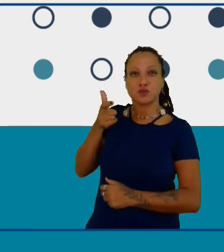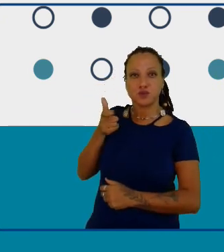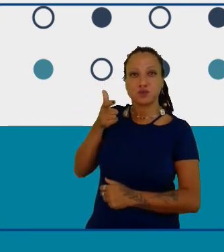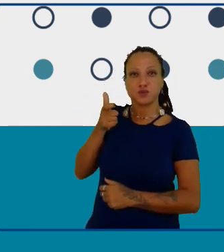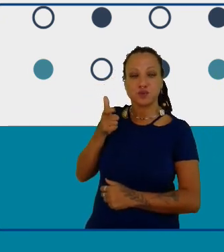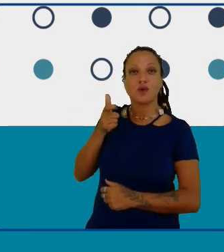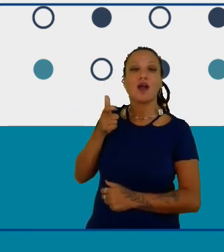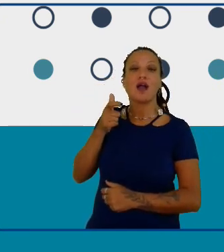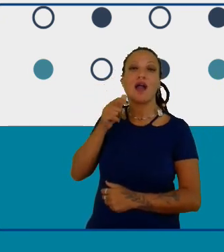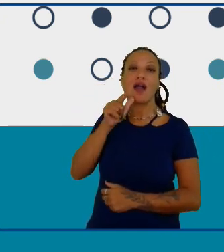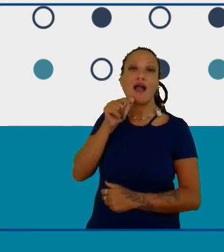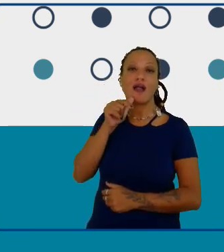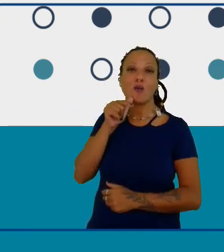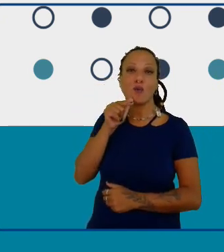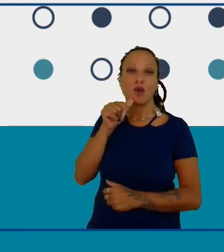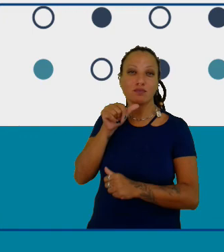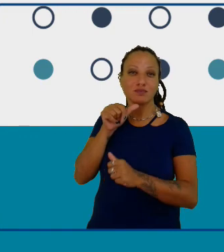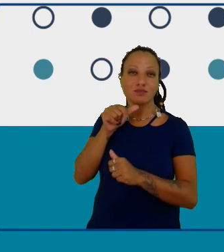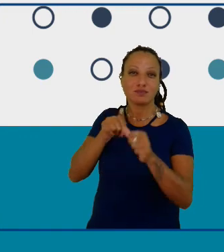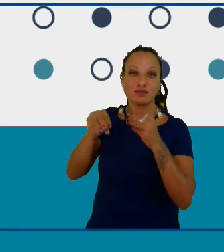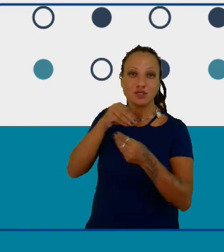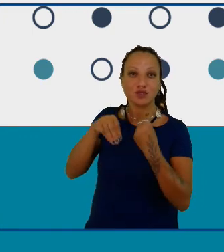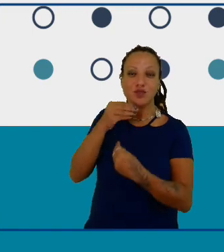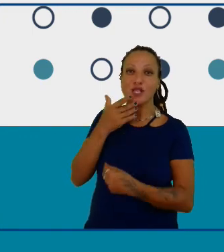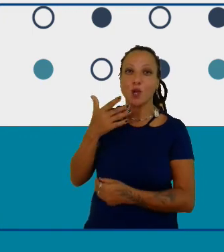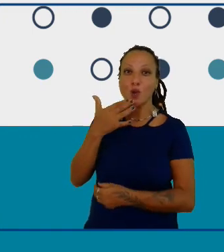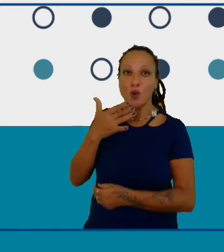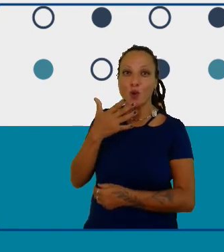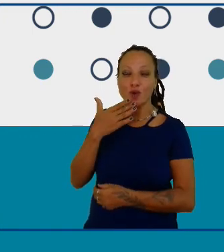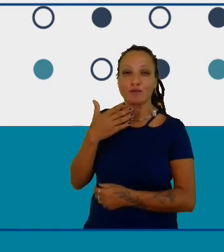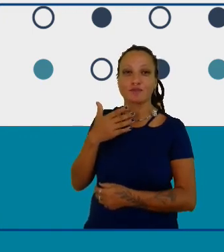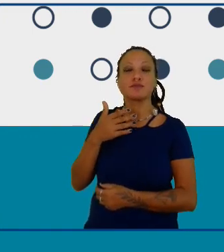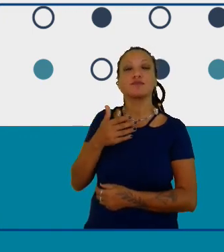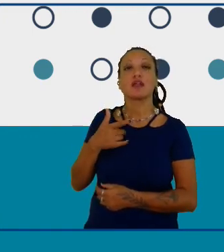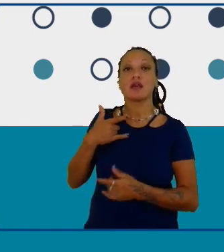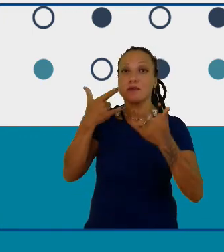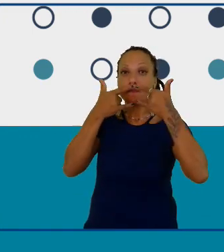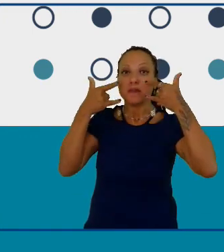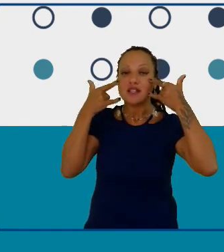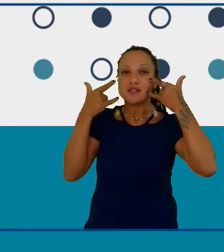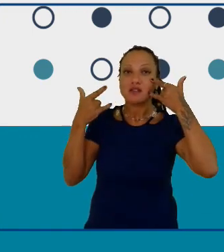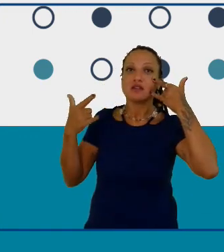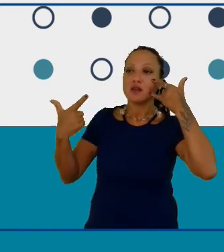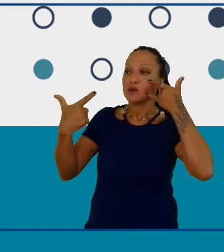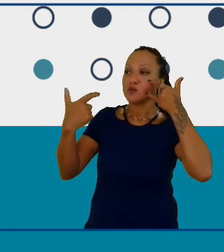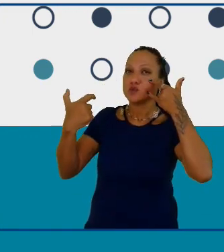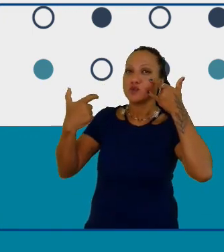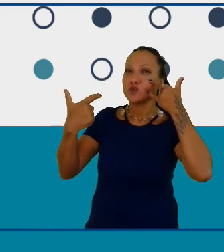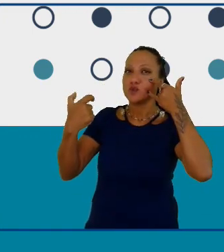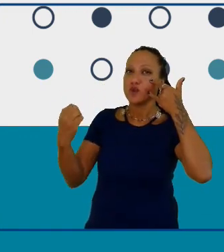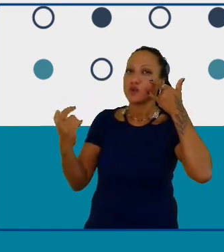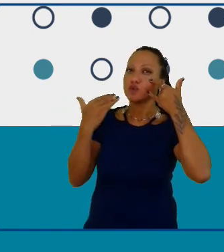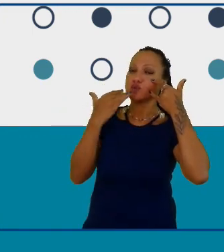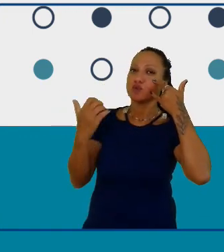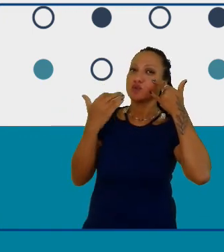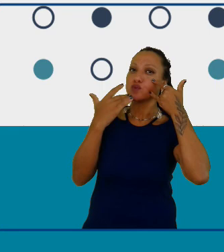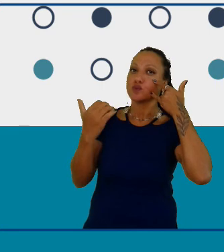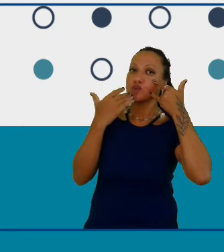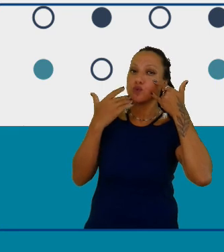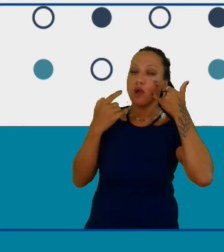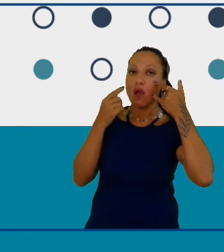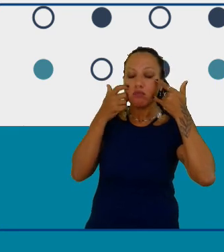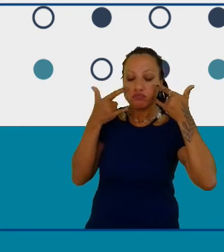e embaixo da máscara eles colocaram um filtro e aí eles viram o quanto que o corante atingiu o filtro e viram a